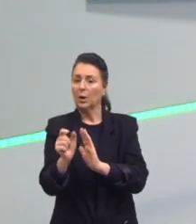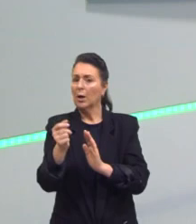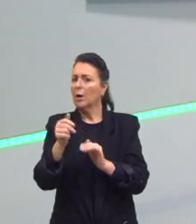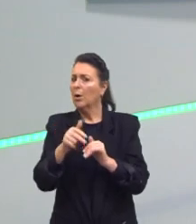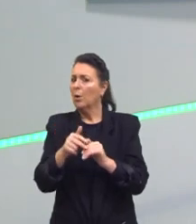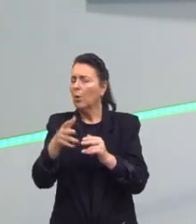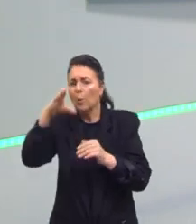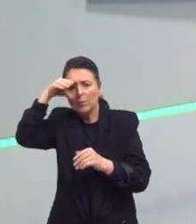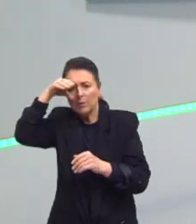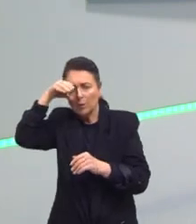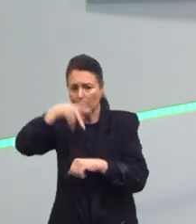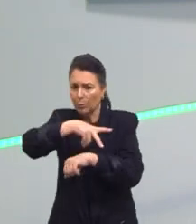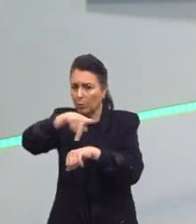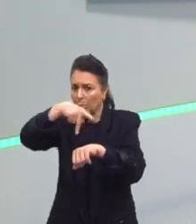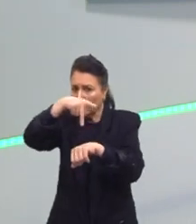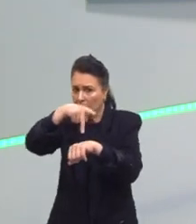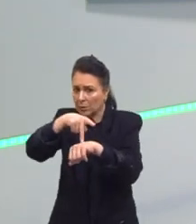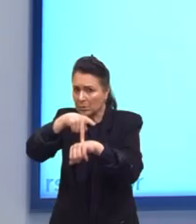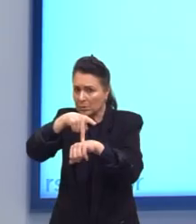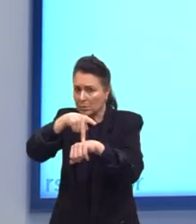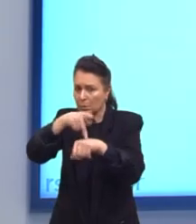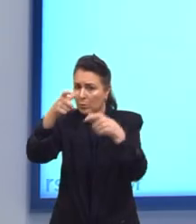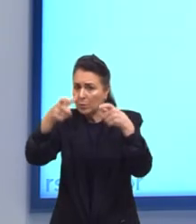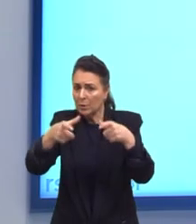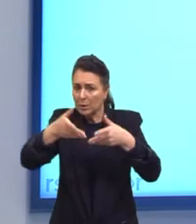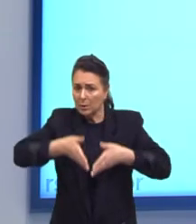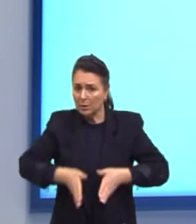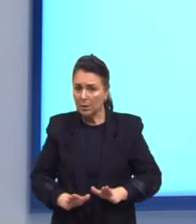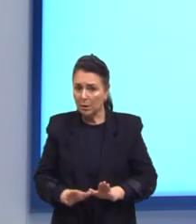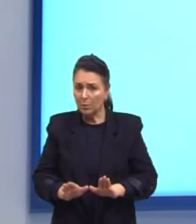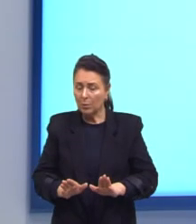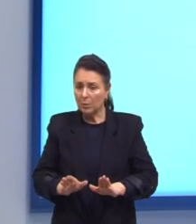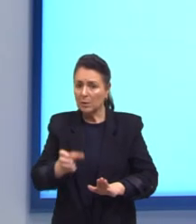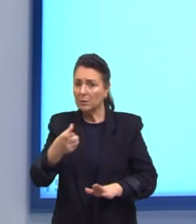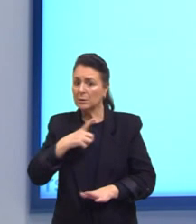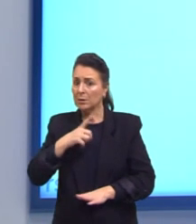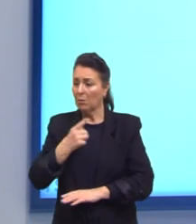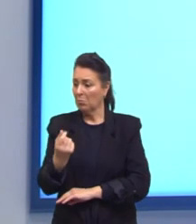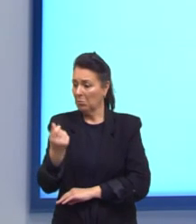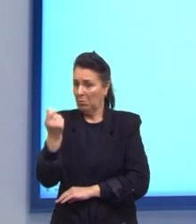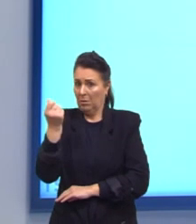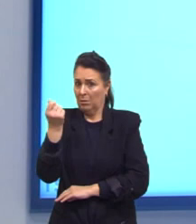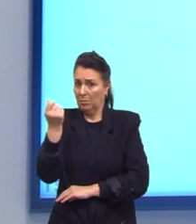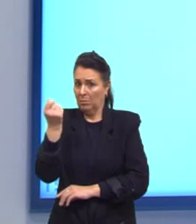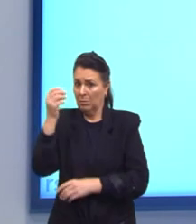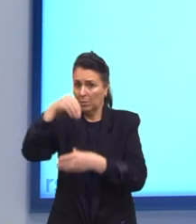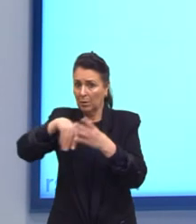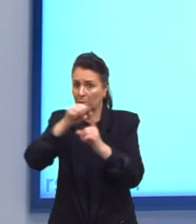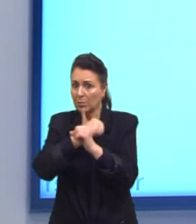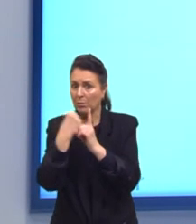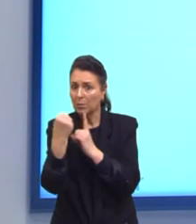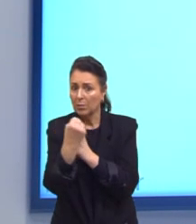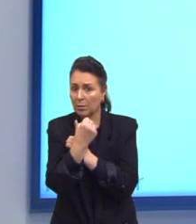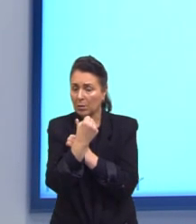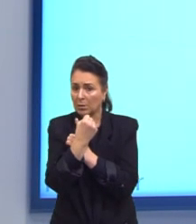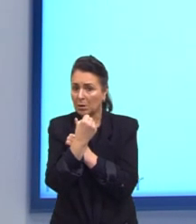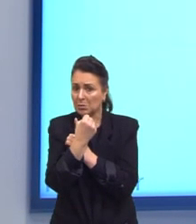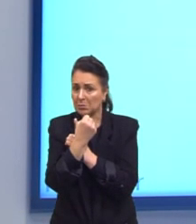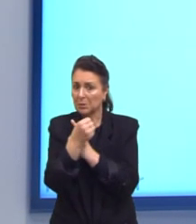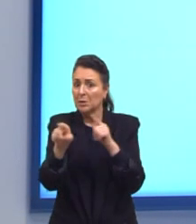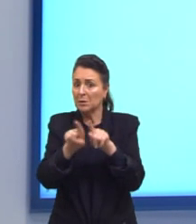naturalidade Sua condição econômica Ou social E seu grau de instrução É